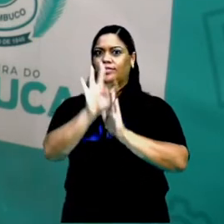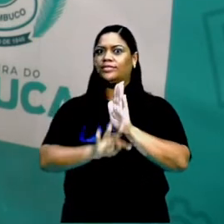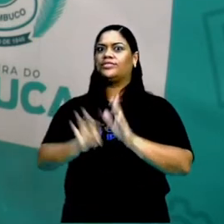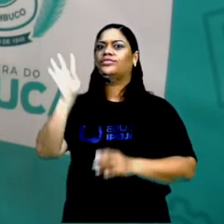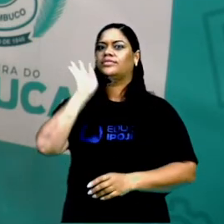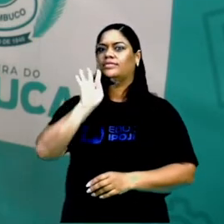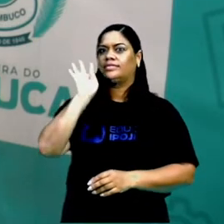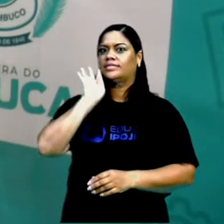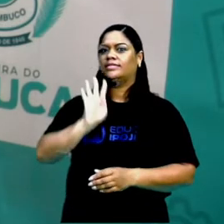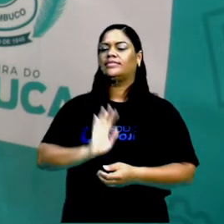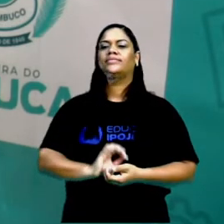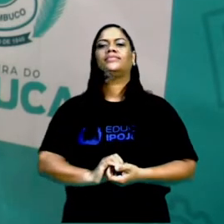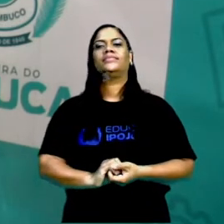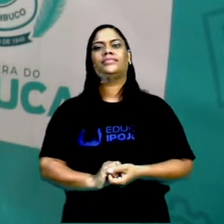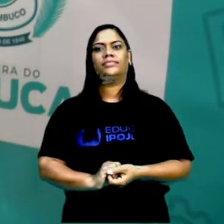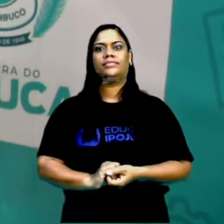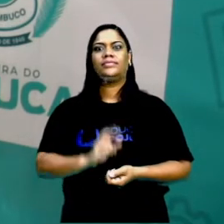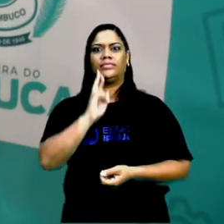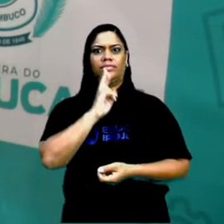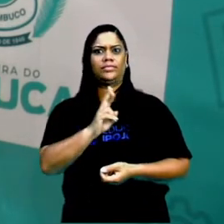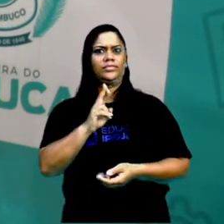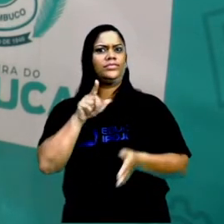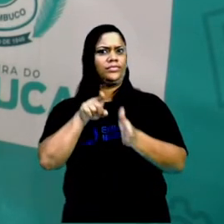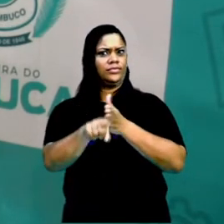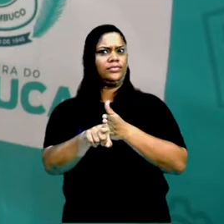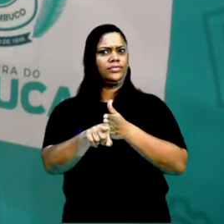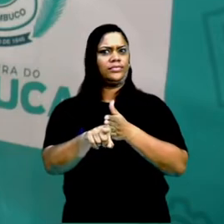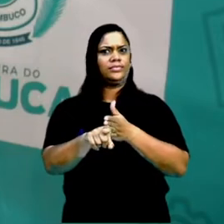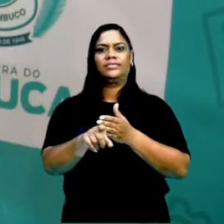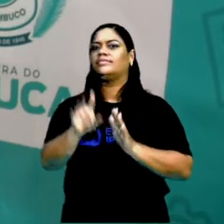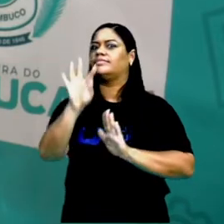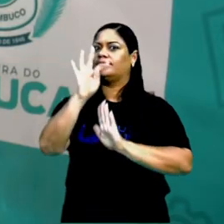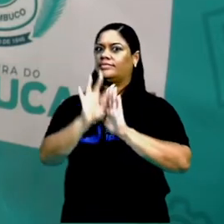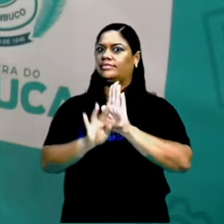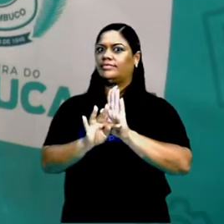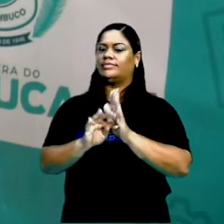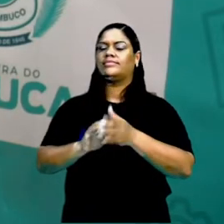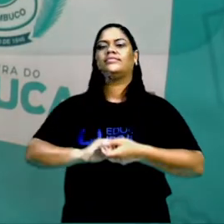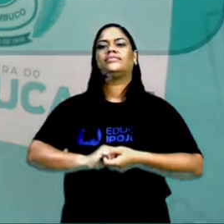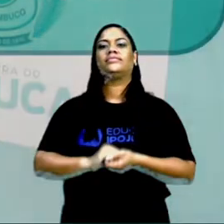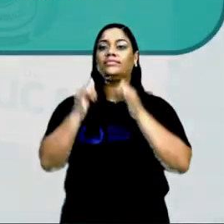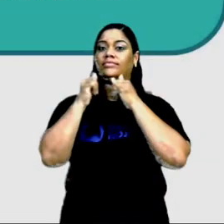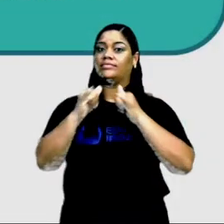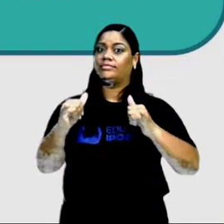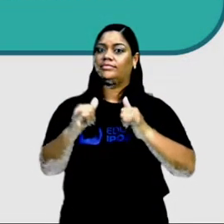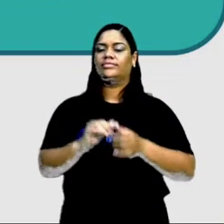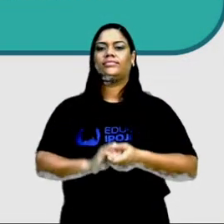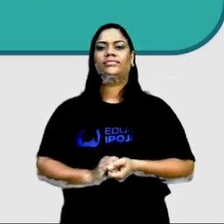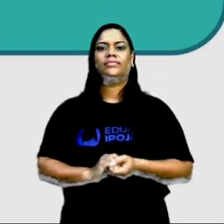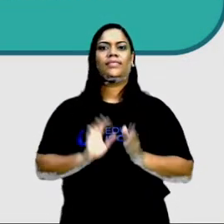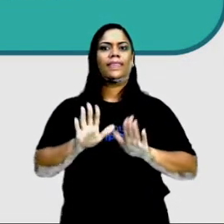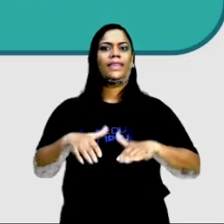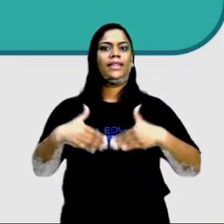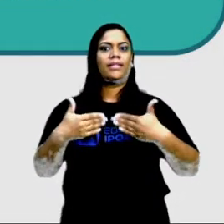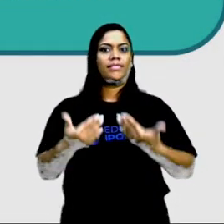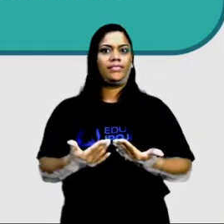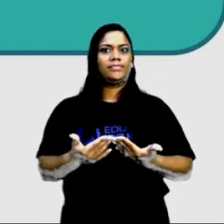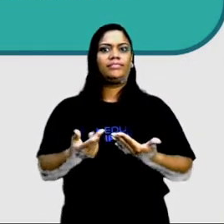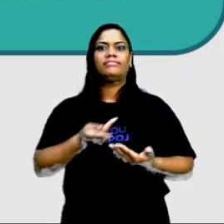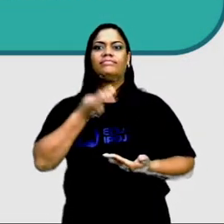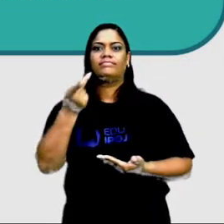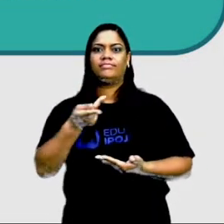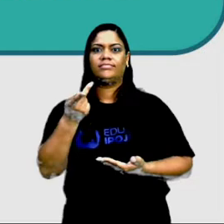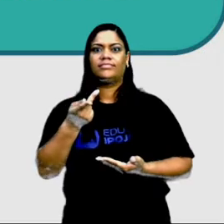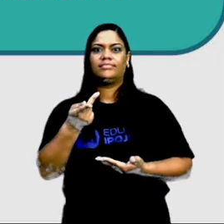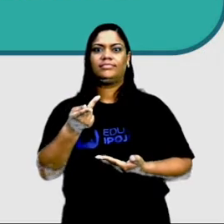atrativo. Vamos responder algumas perguntinhas sobre essa publicidade? Quem é o emissor do anúncio?